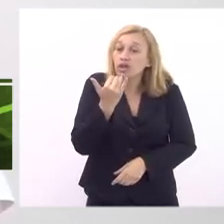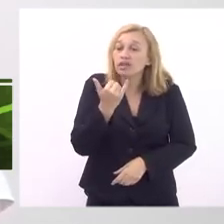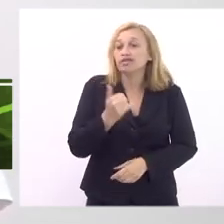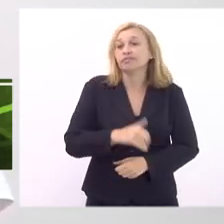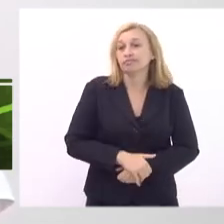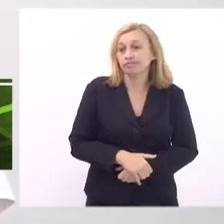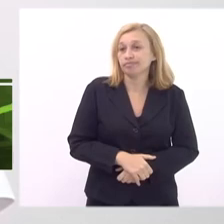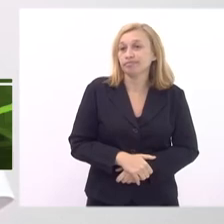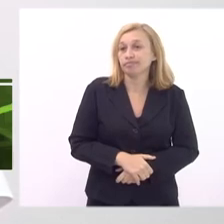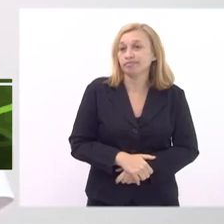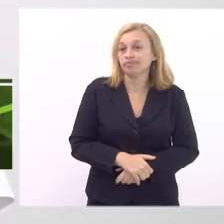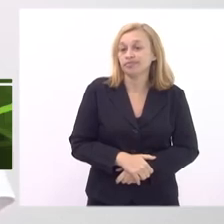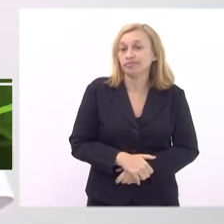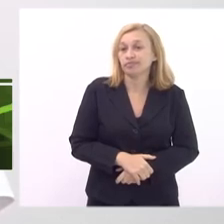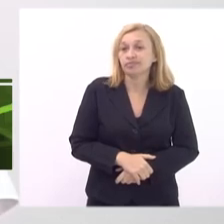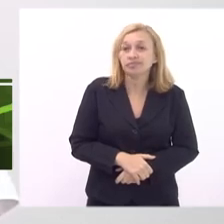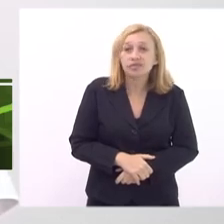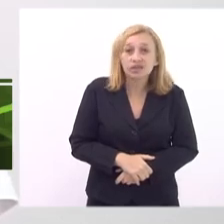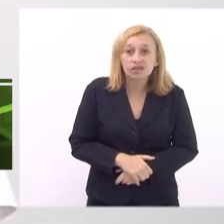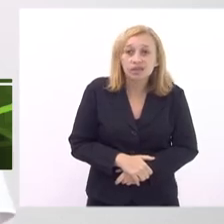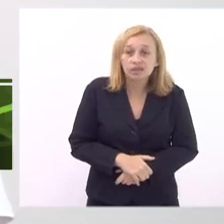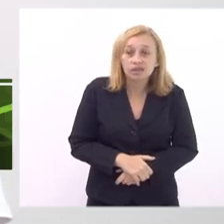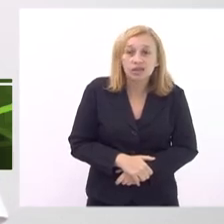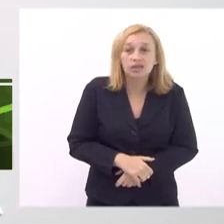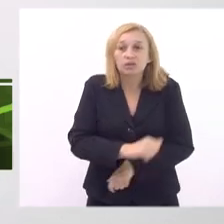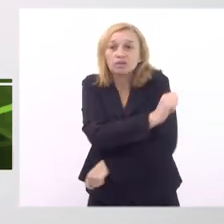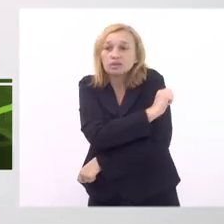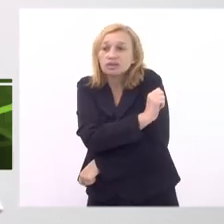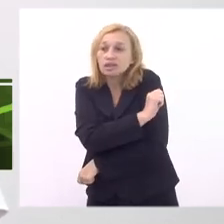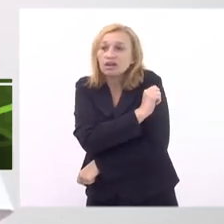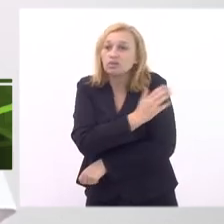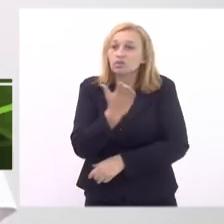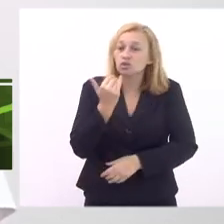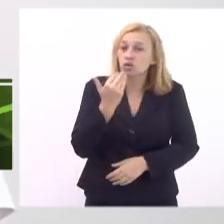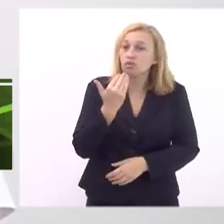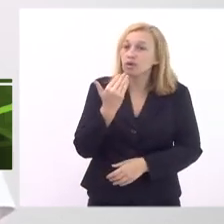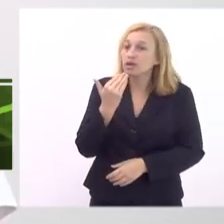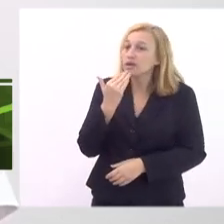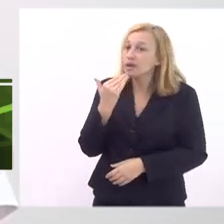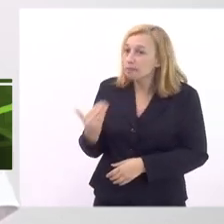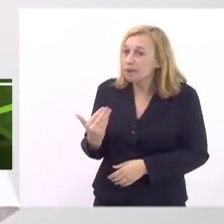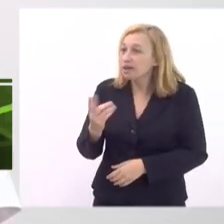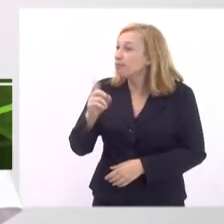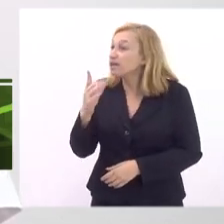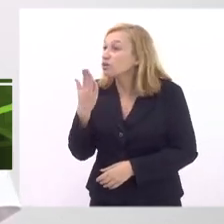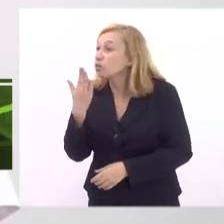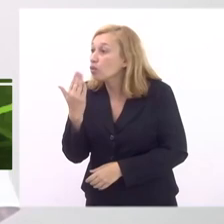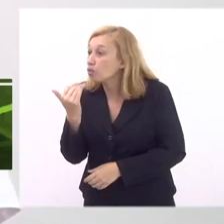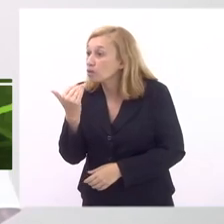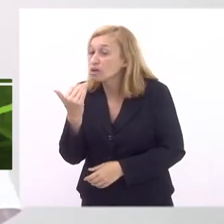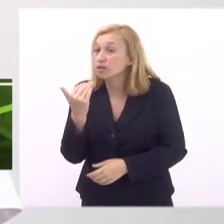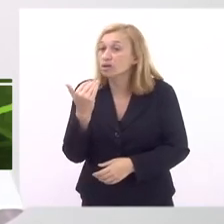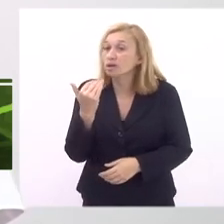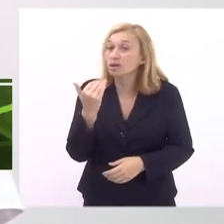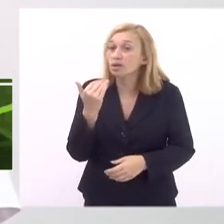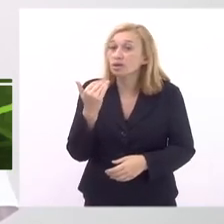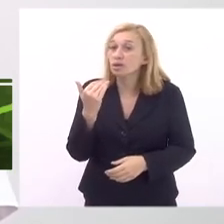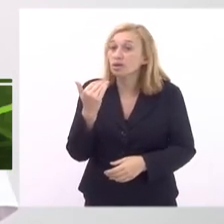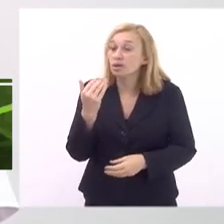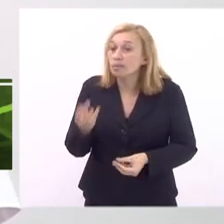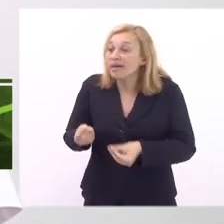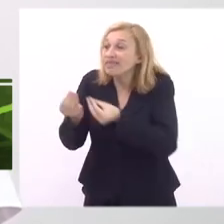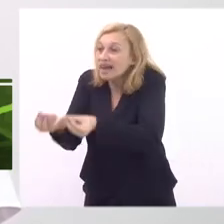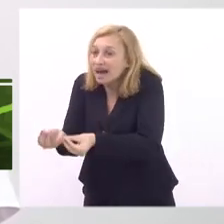e muito disso os alunos comem e às vezes pedem para os alunos que não comem para pegar para eles